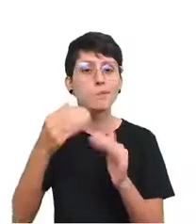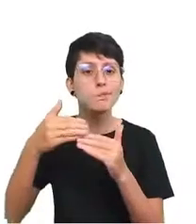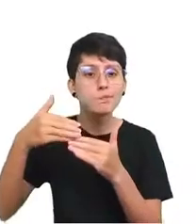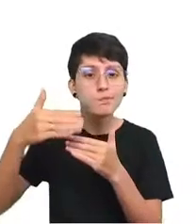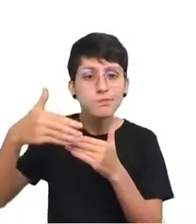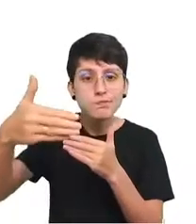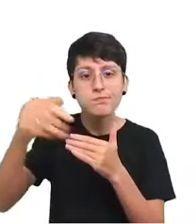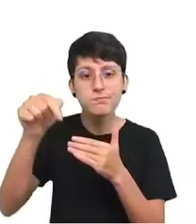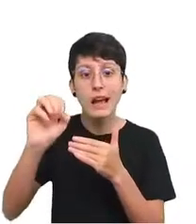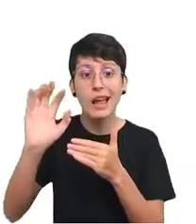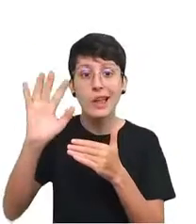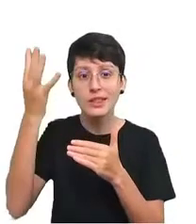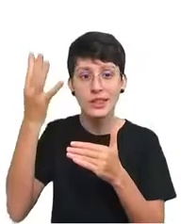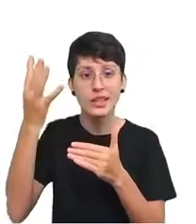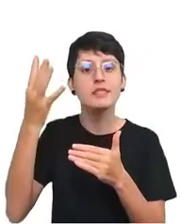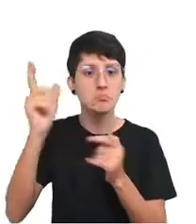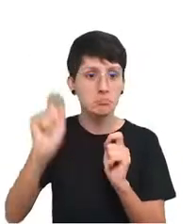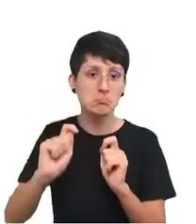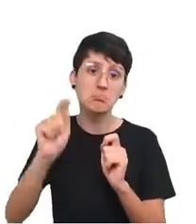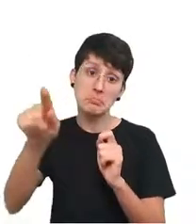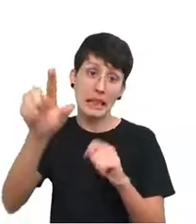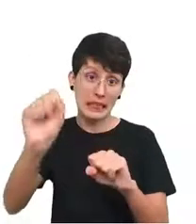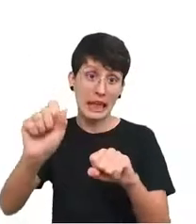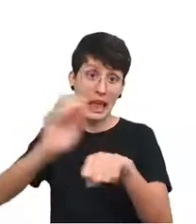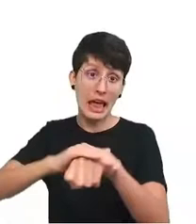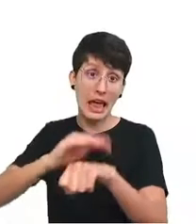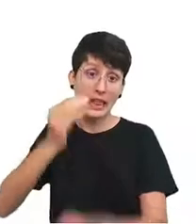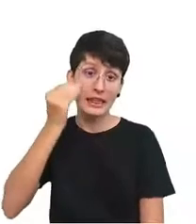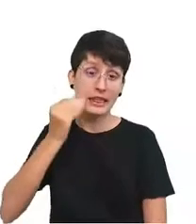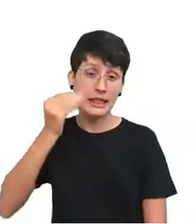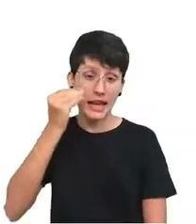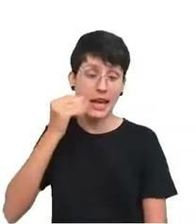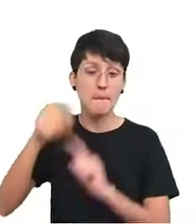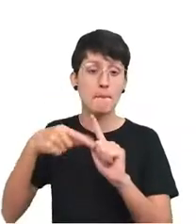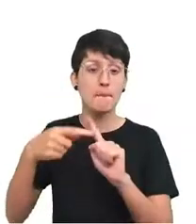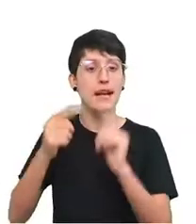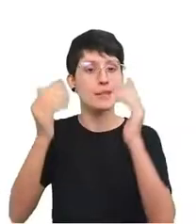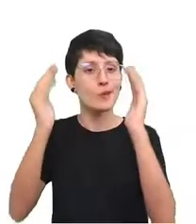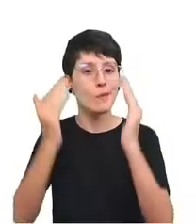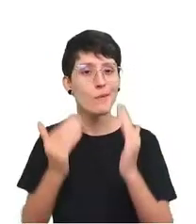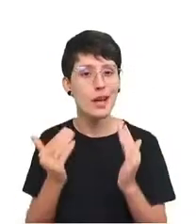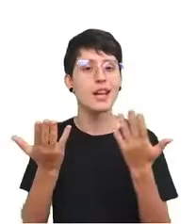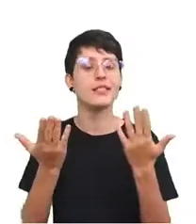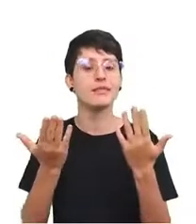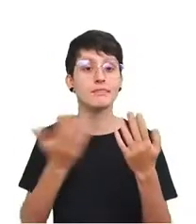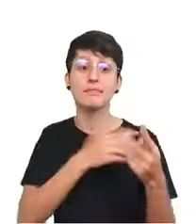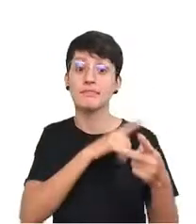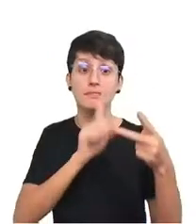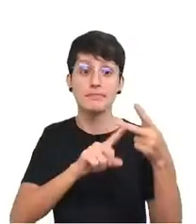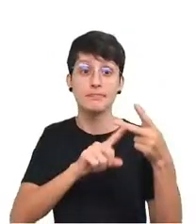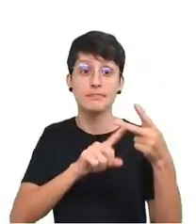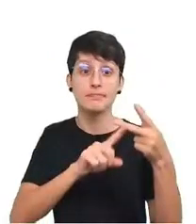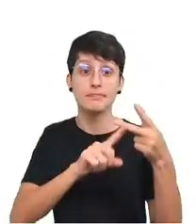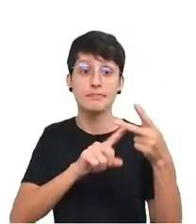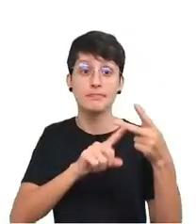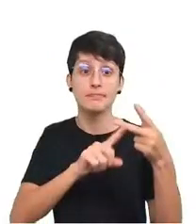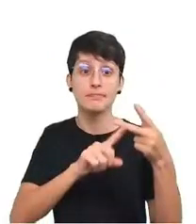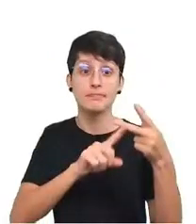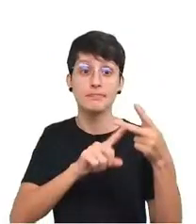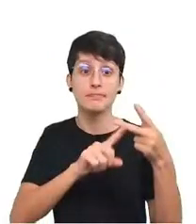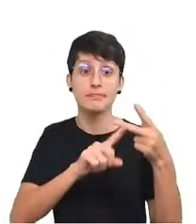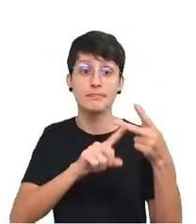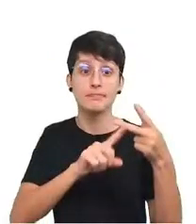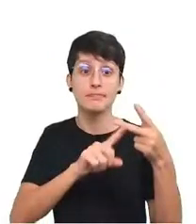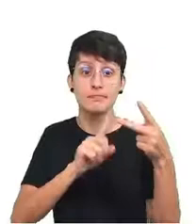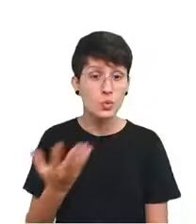você pode testar vários modelos e compará-los. A segunda forma é quando é a única alternativa. Então, no meu